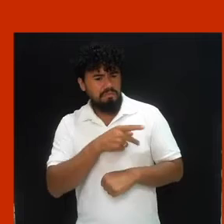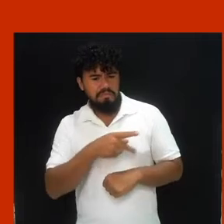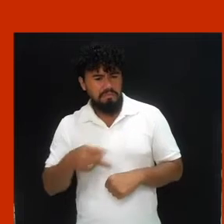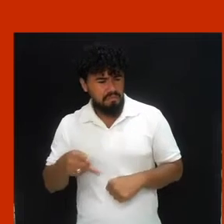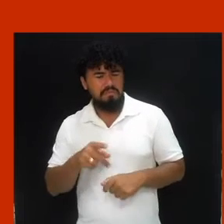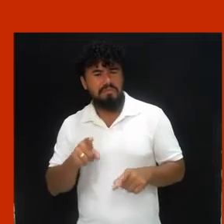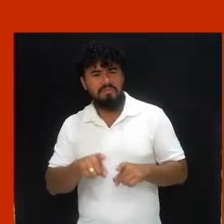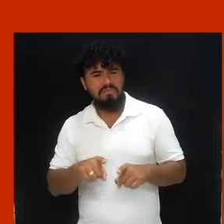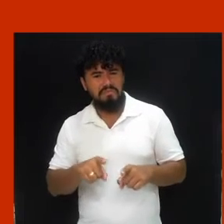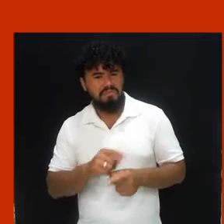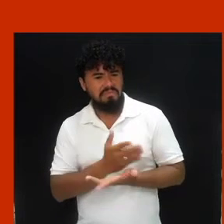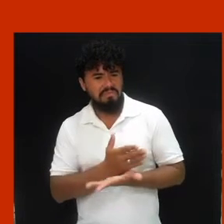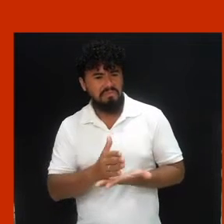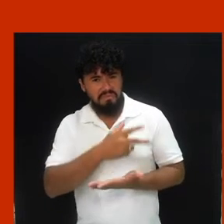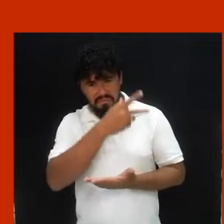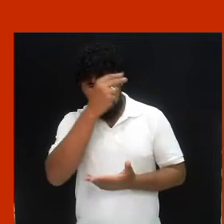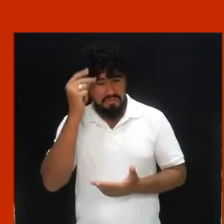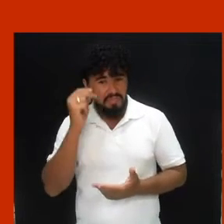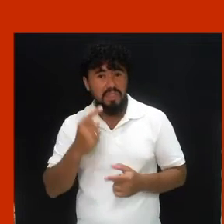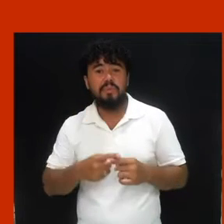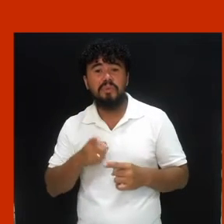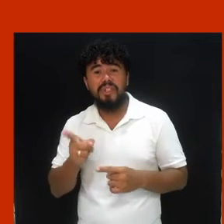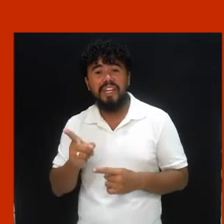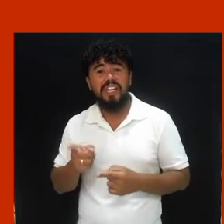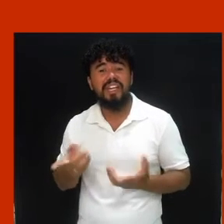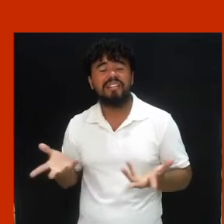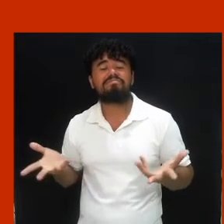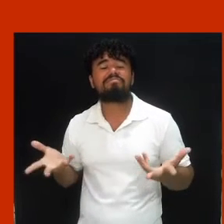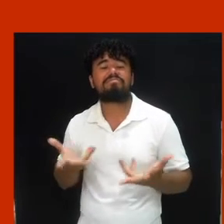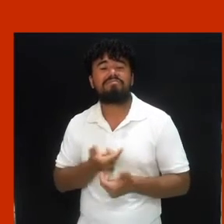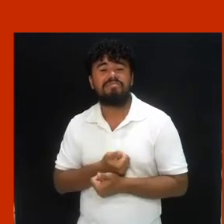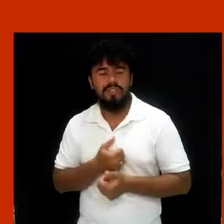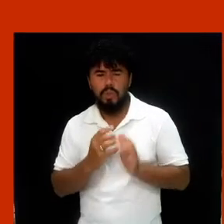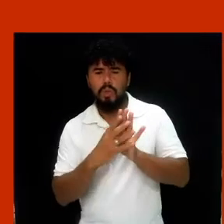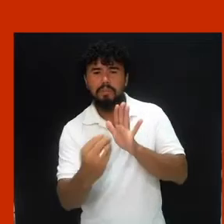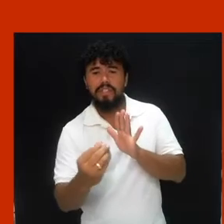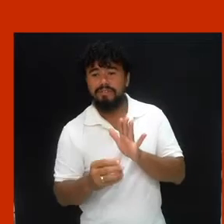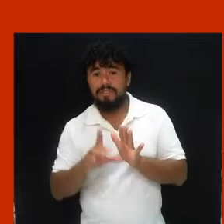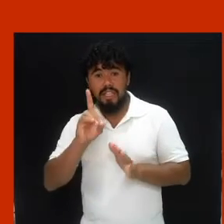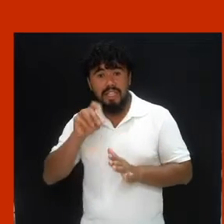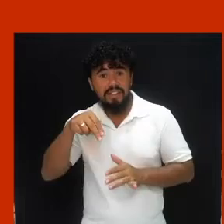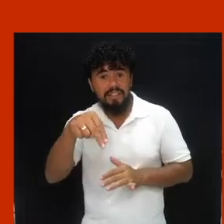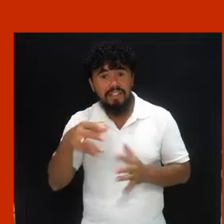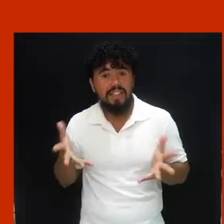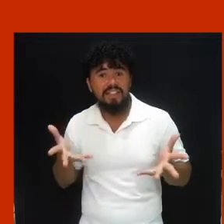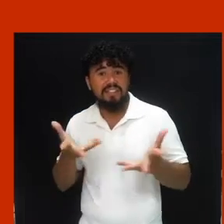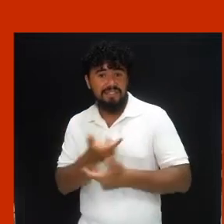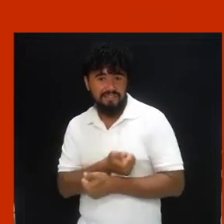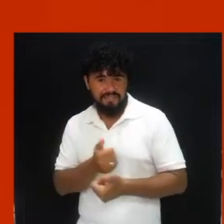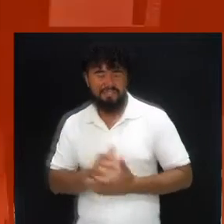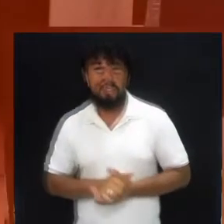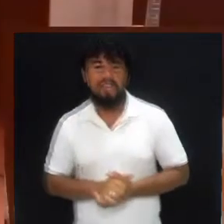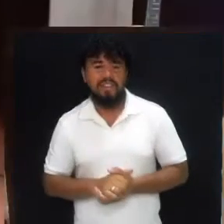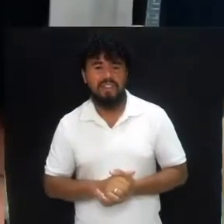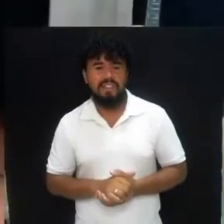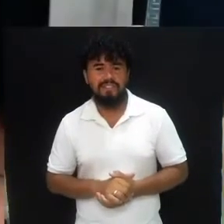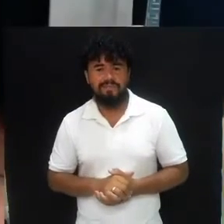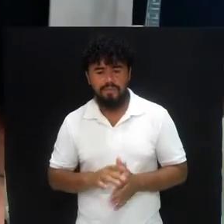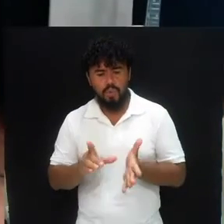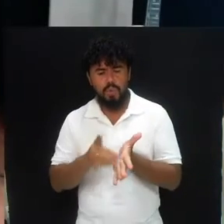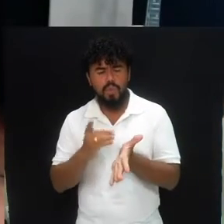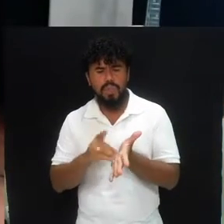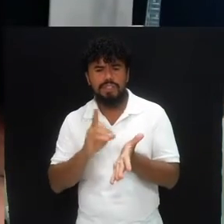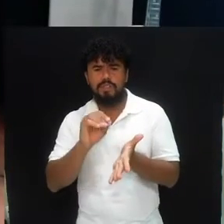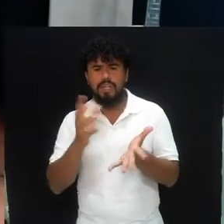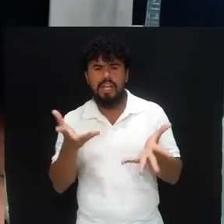nele havia um espírito excelente. Repita essa palavra, excelente. No dicionário a palavra